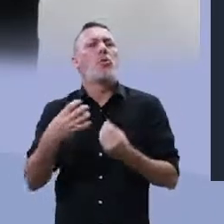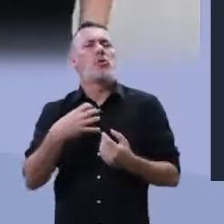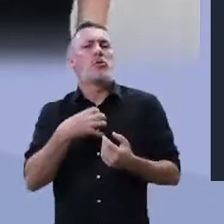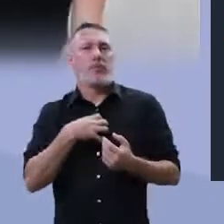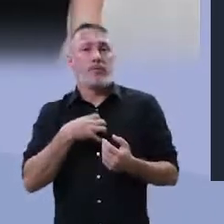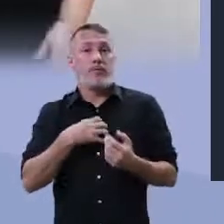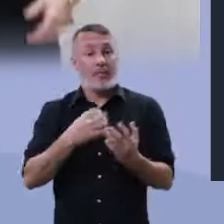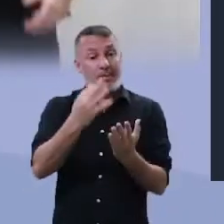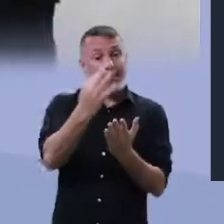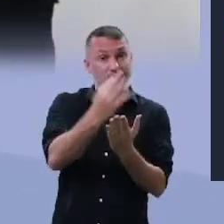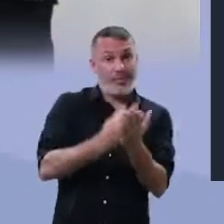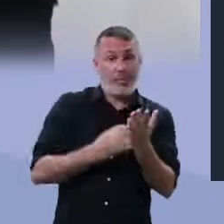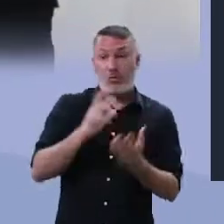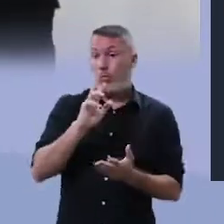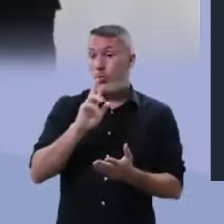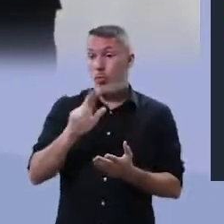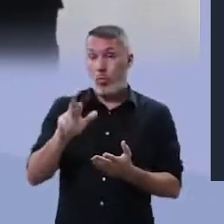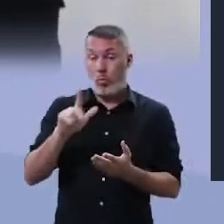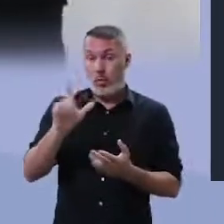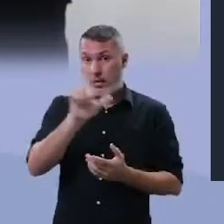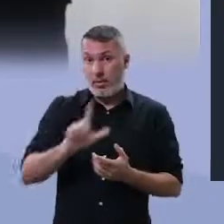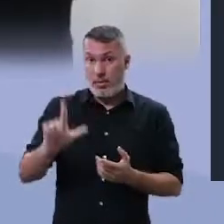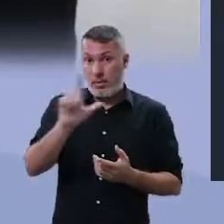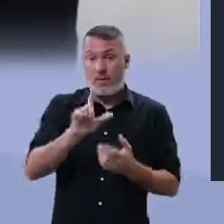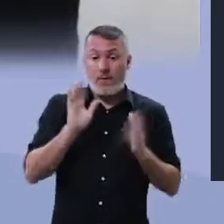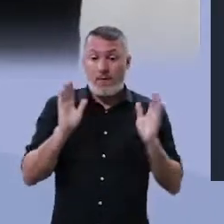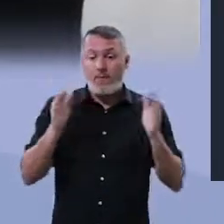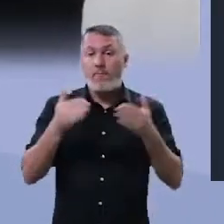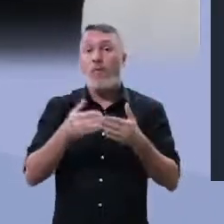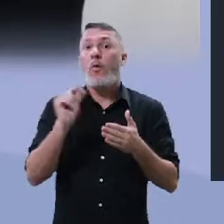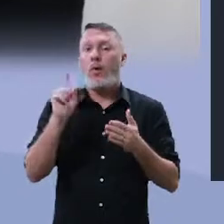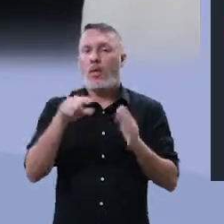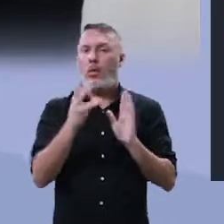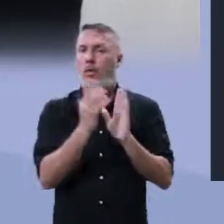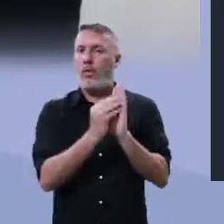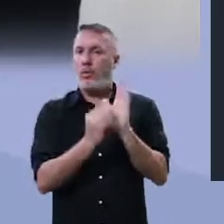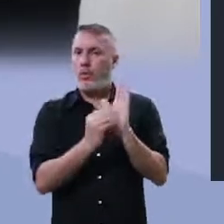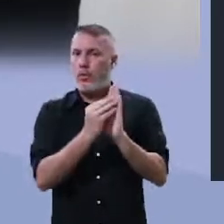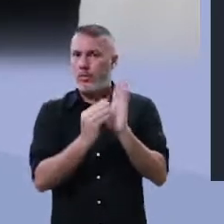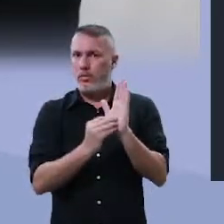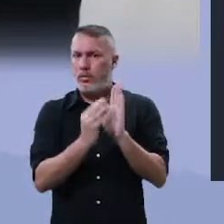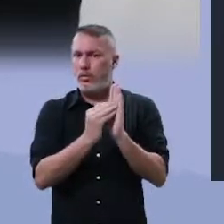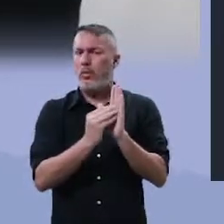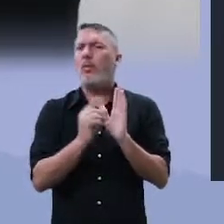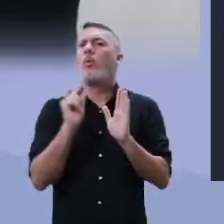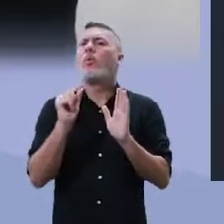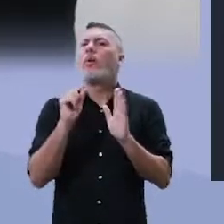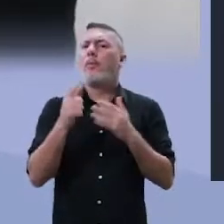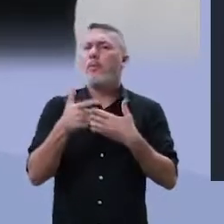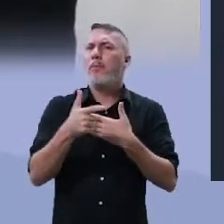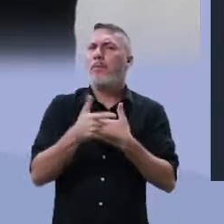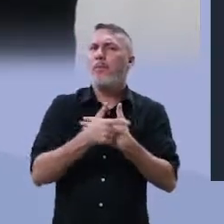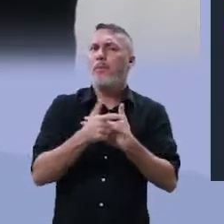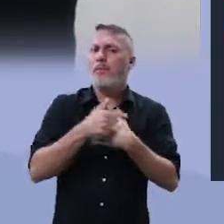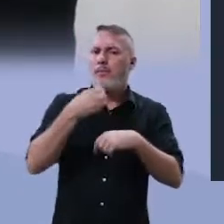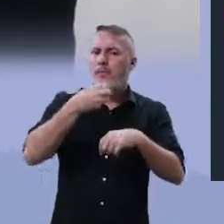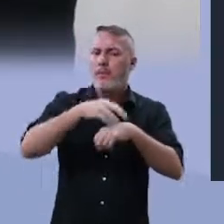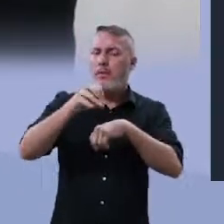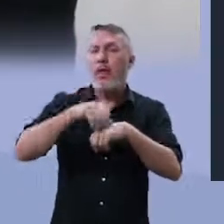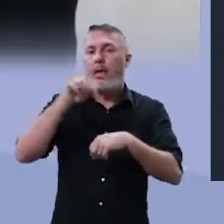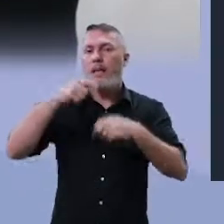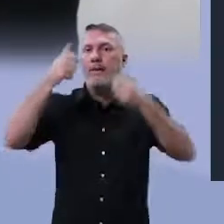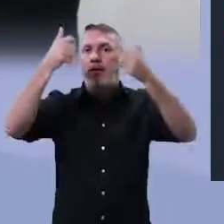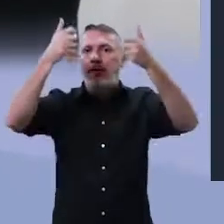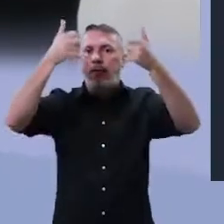linguagem? O texto não literário, ele enfatiza o conteúdo. O papel dele é